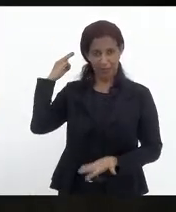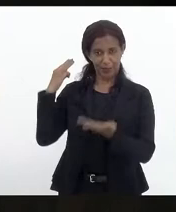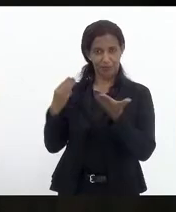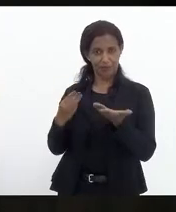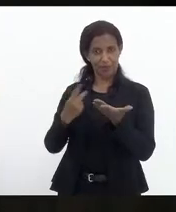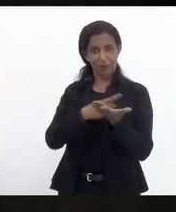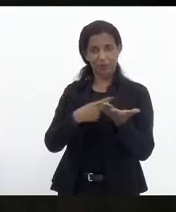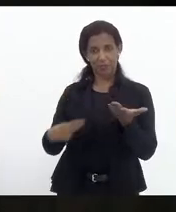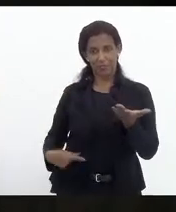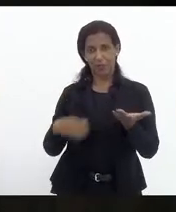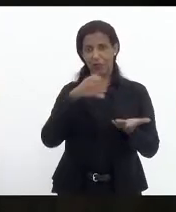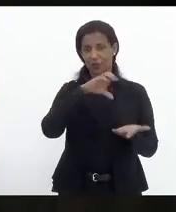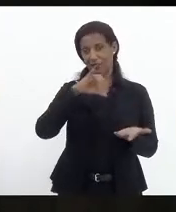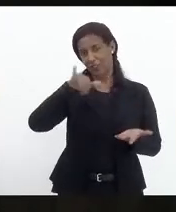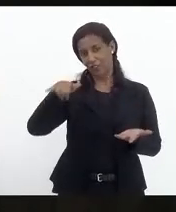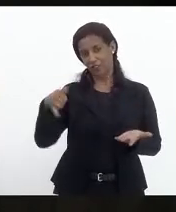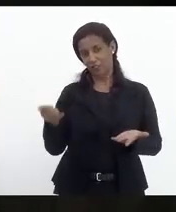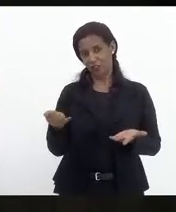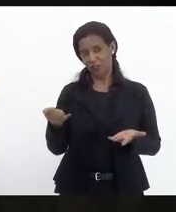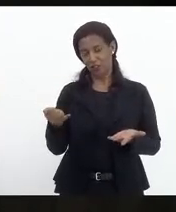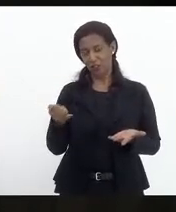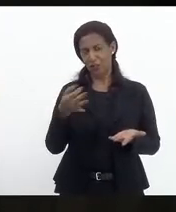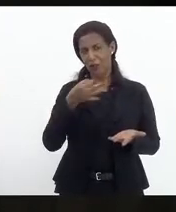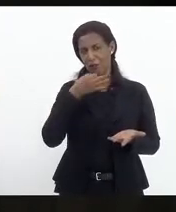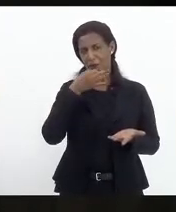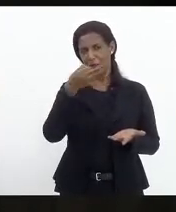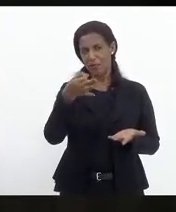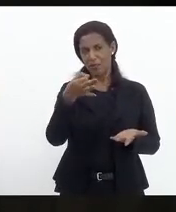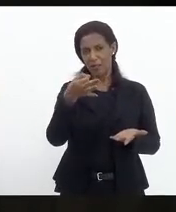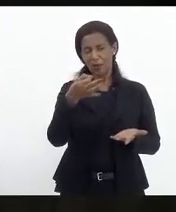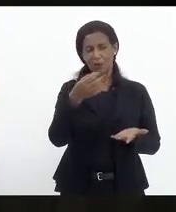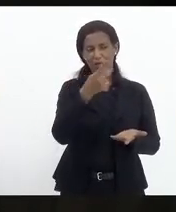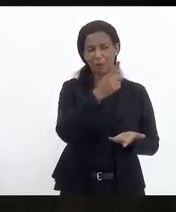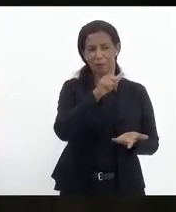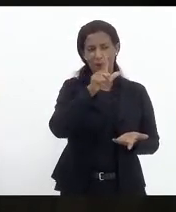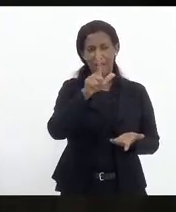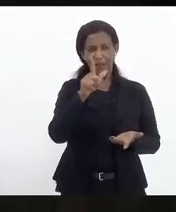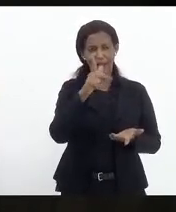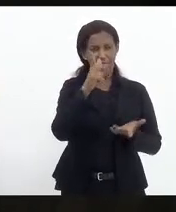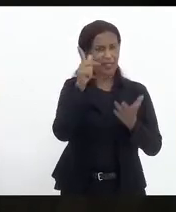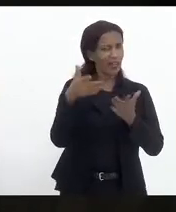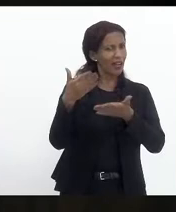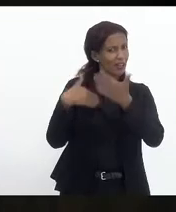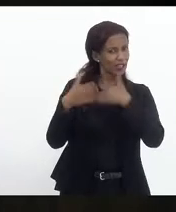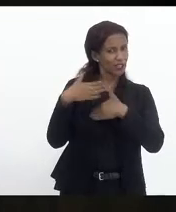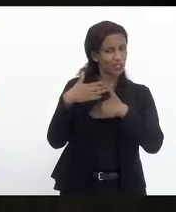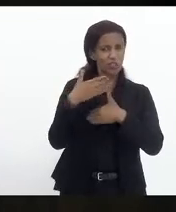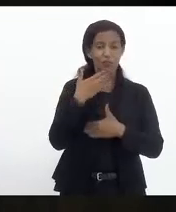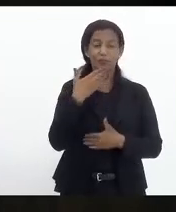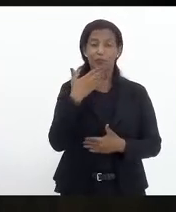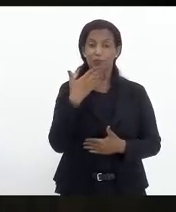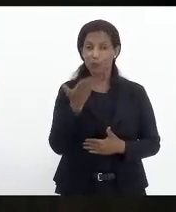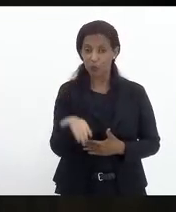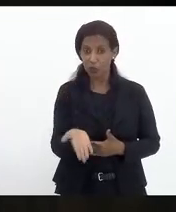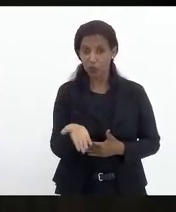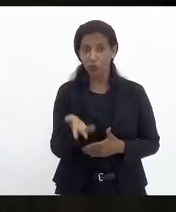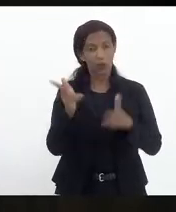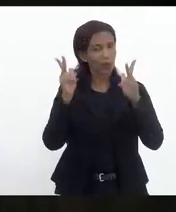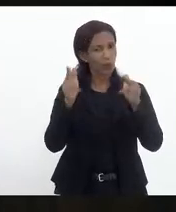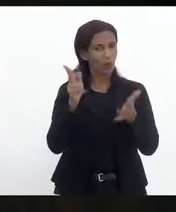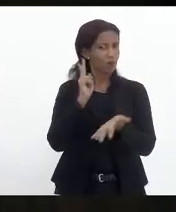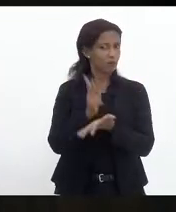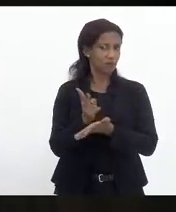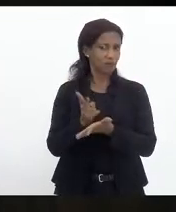da comissão de condição de justiça levantou uma questão que é um projeto anterior pediu e como a gente tem feito aqui